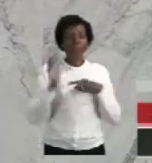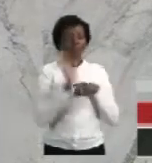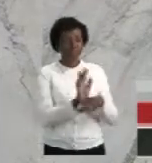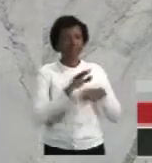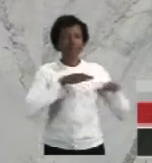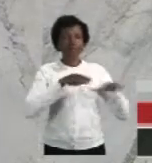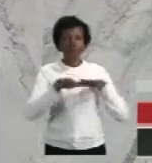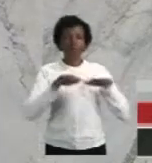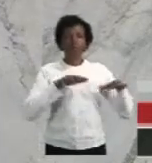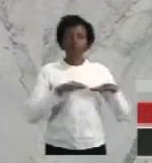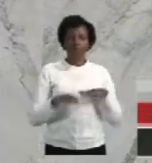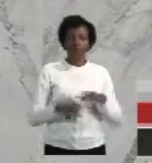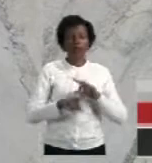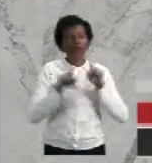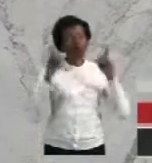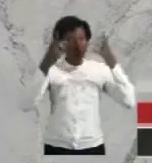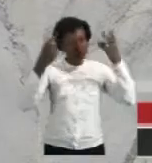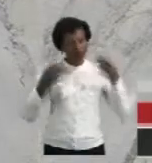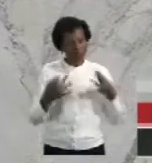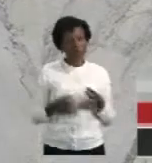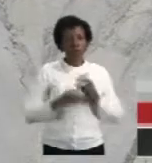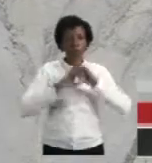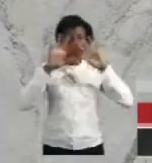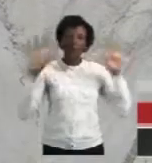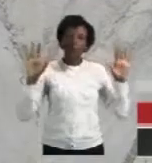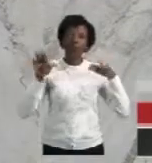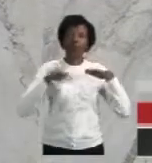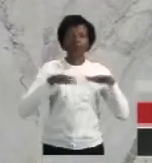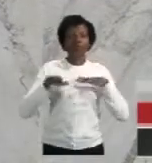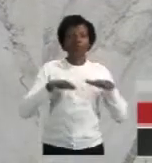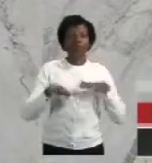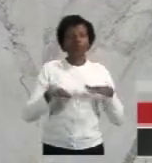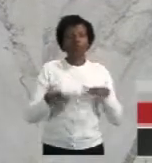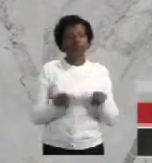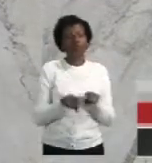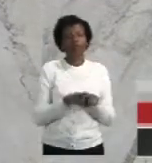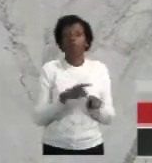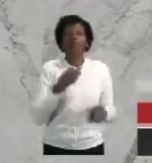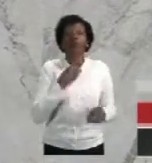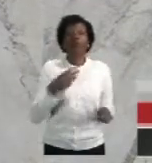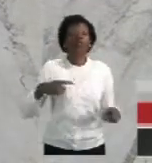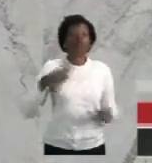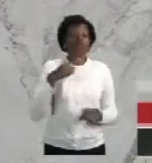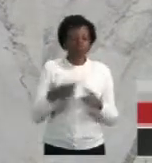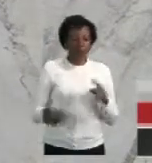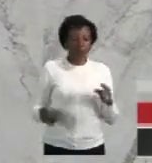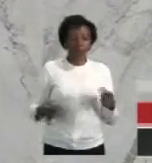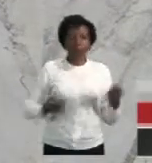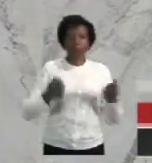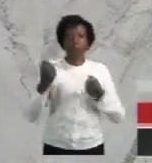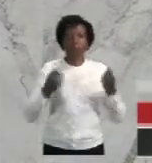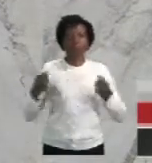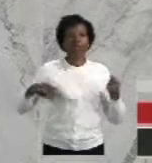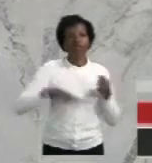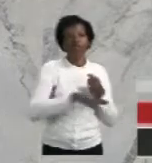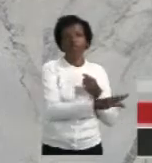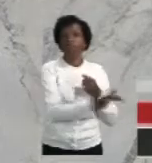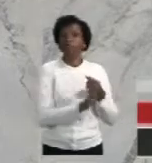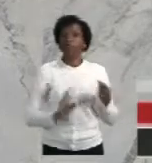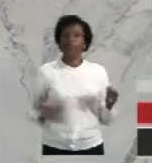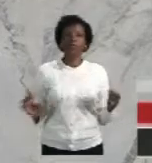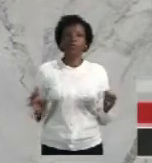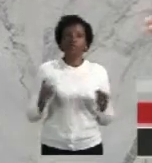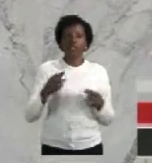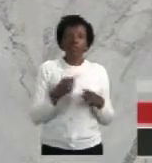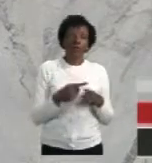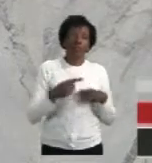esse movimento. Só que eu quero deixar bem claro que esse movimento também não pode fechar as rodovias no sentido de impedir os carros de passarem, porque as pessoas